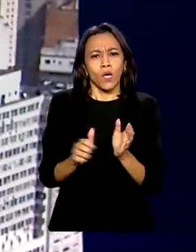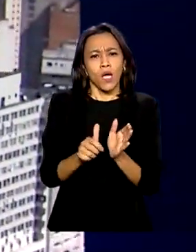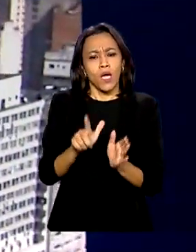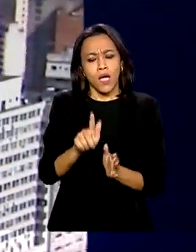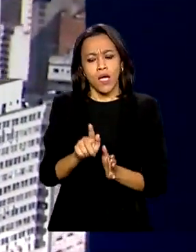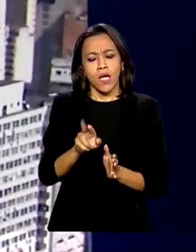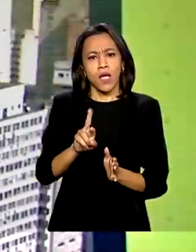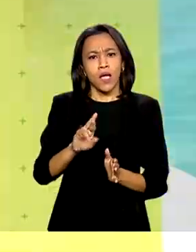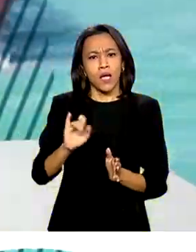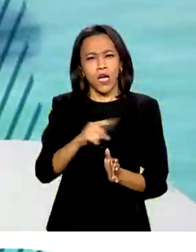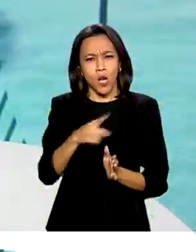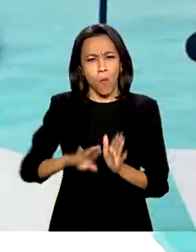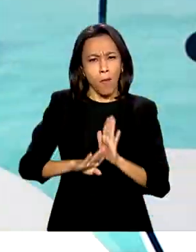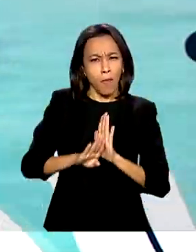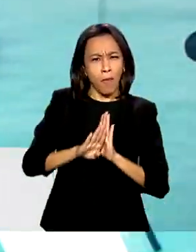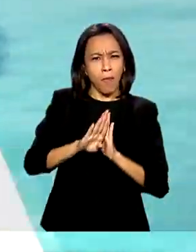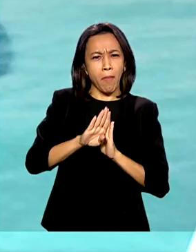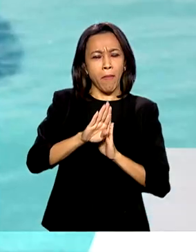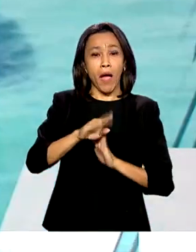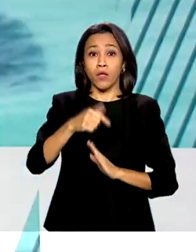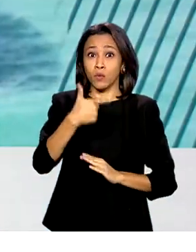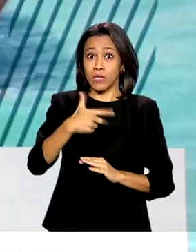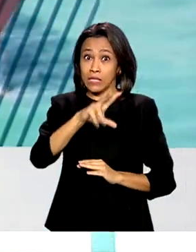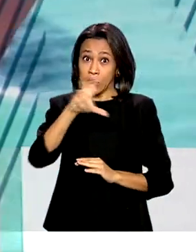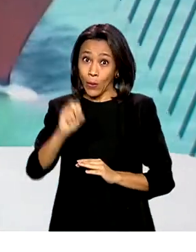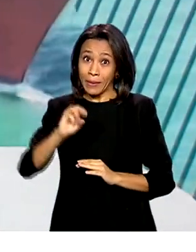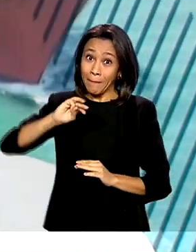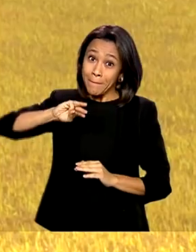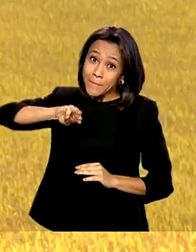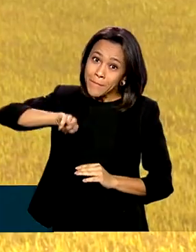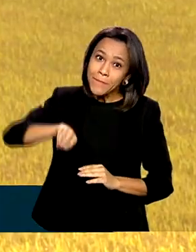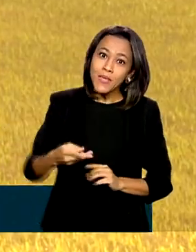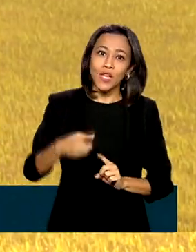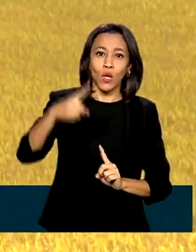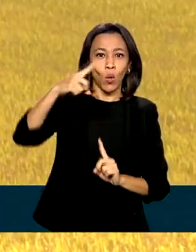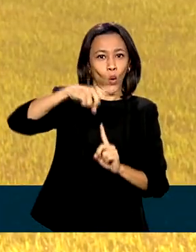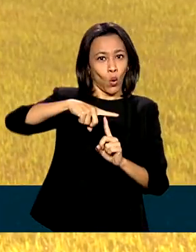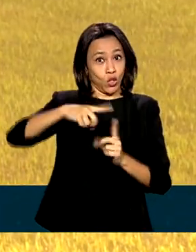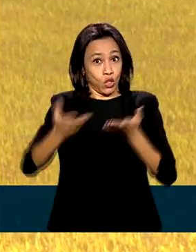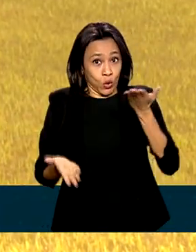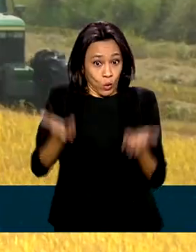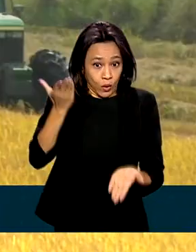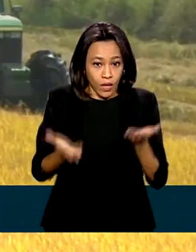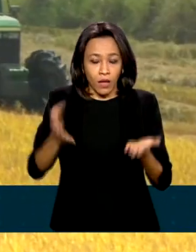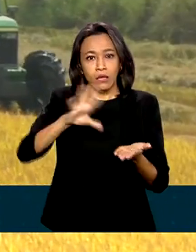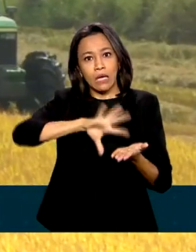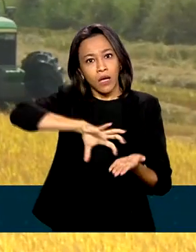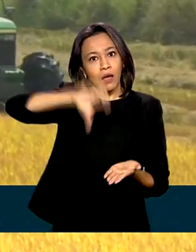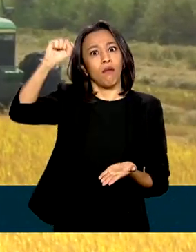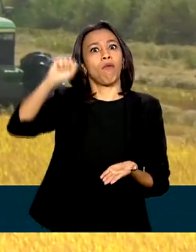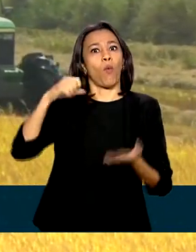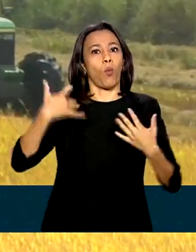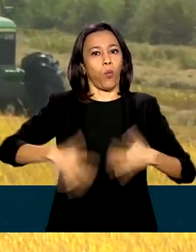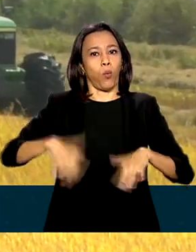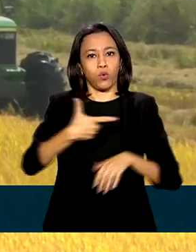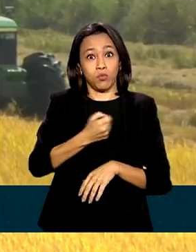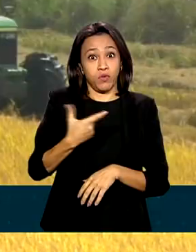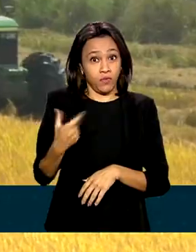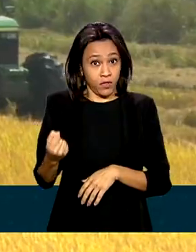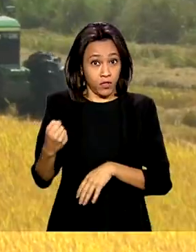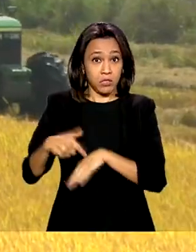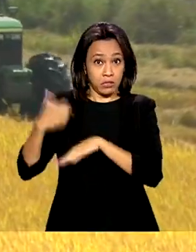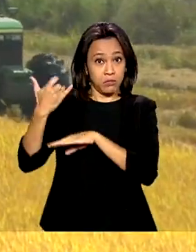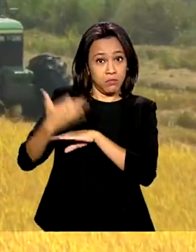ultrapassar 250 milhões de toneladas e bater novo recorde em 2020, segundo o IBGE. Isso